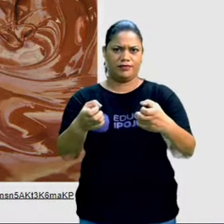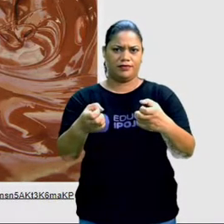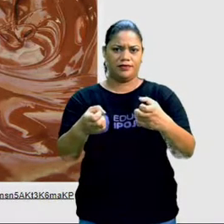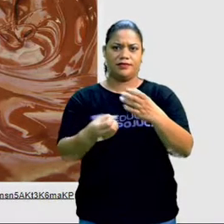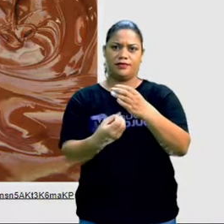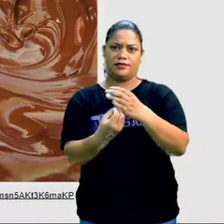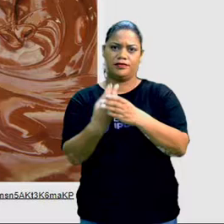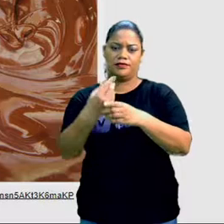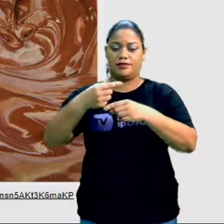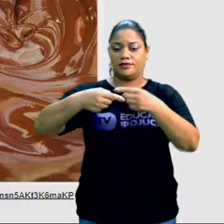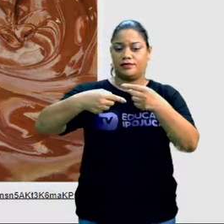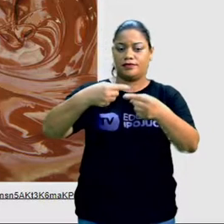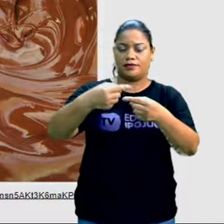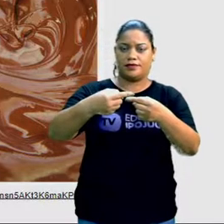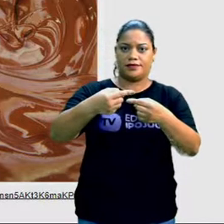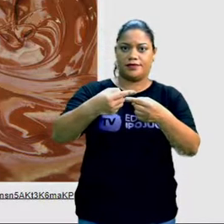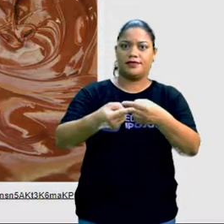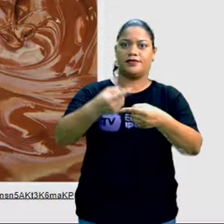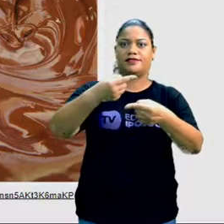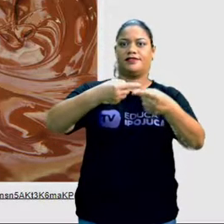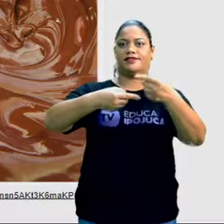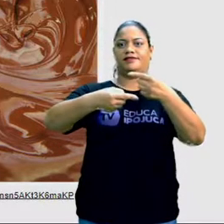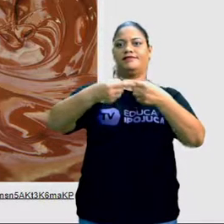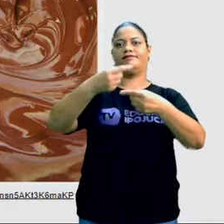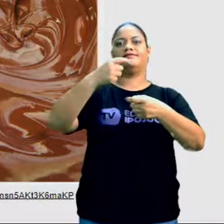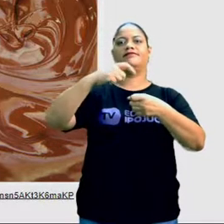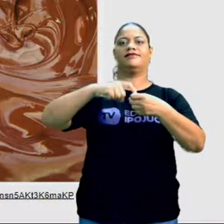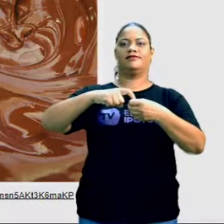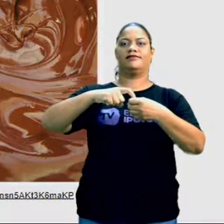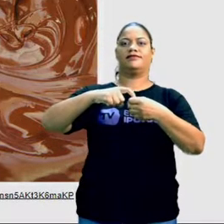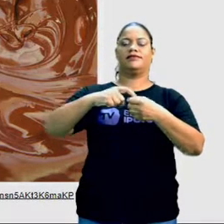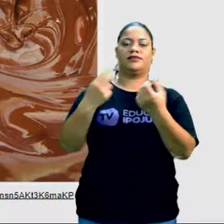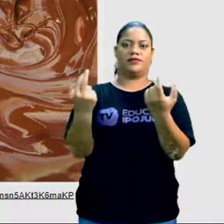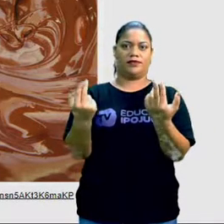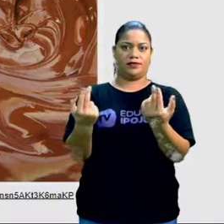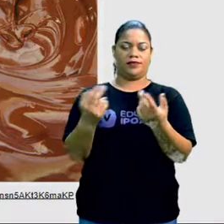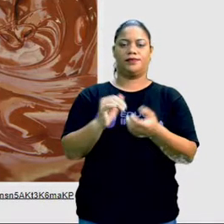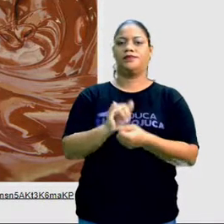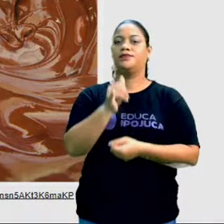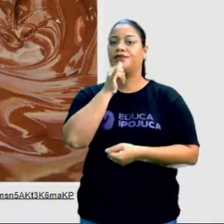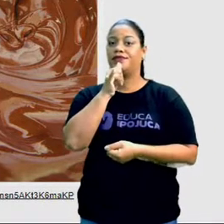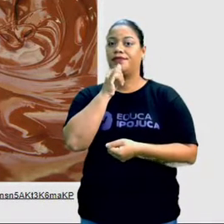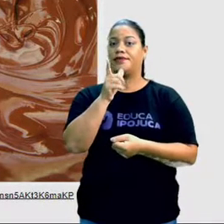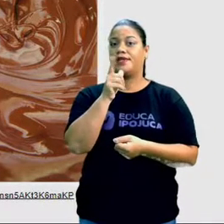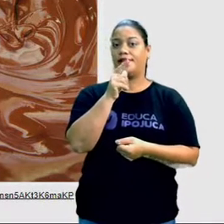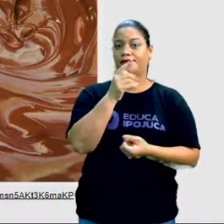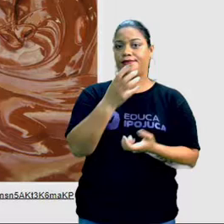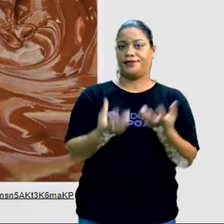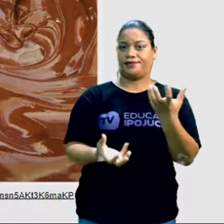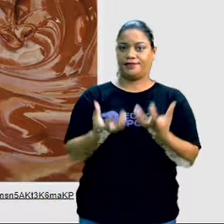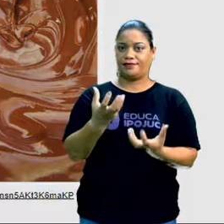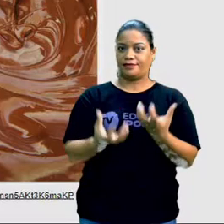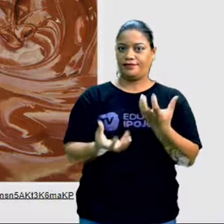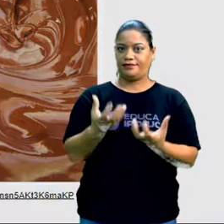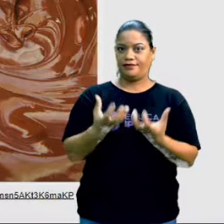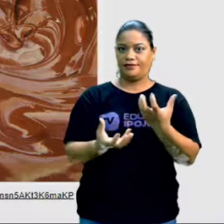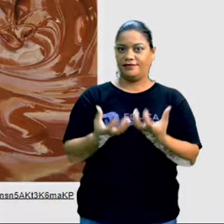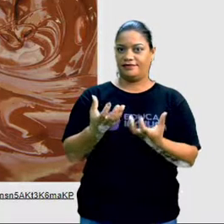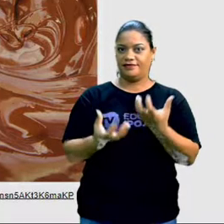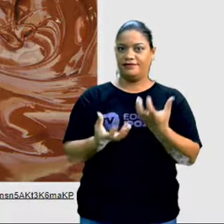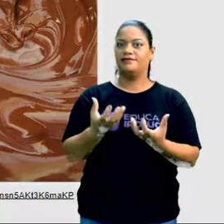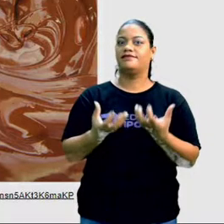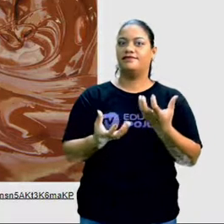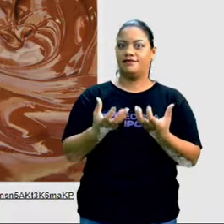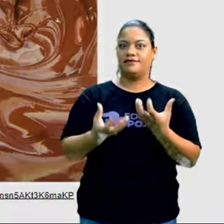exatamente como era antes. Por exemplo, essa água está no fogo, ela